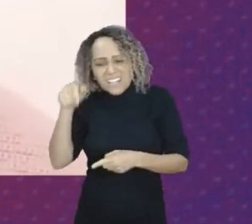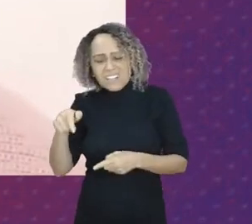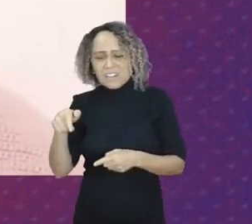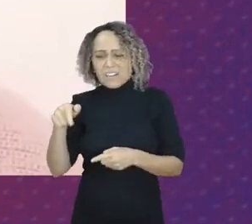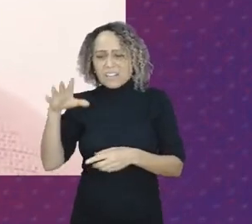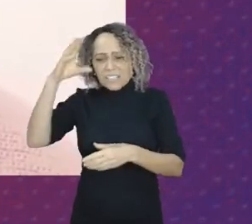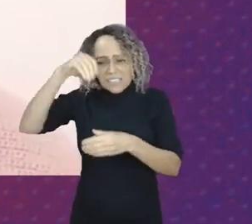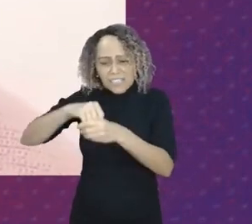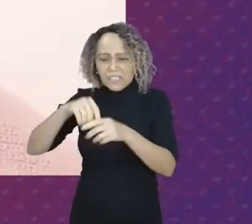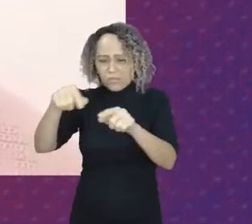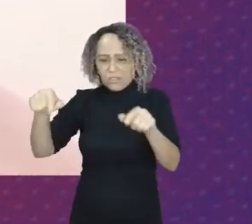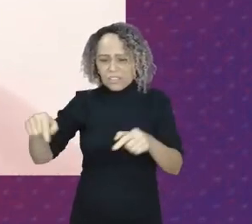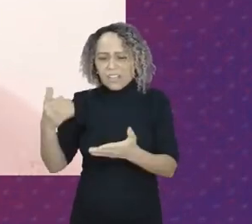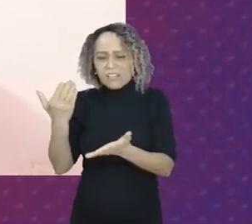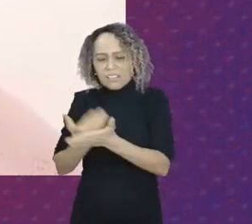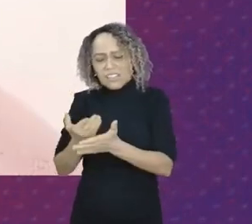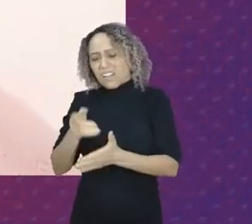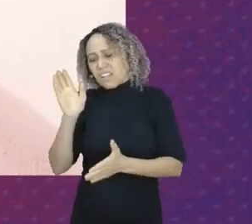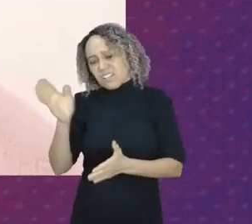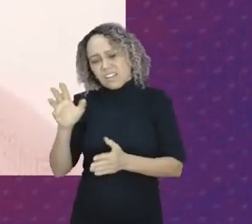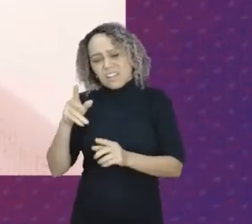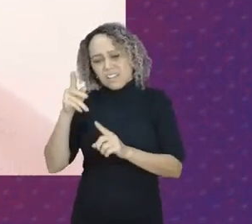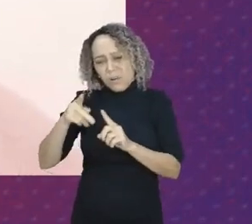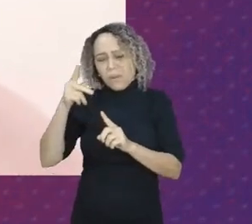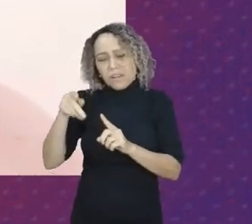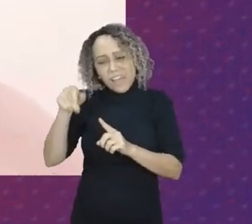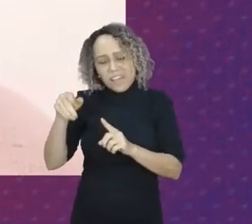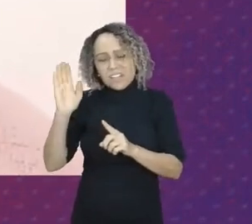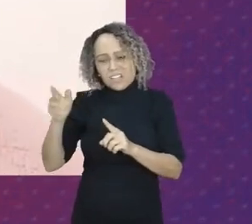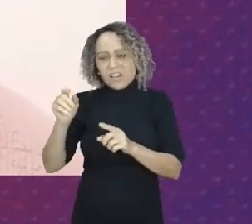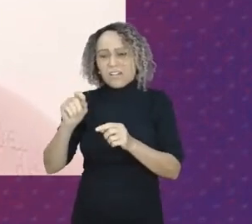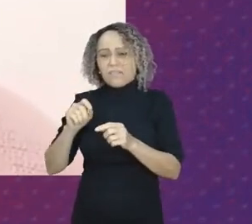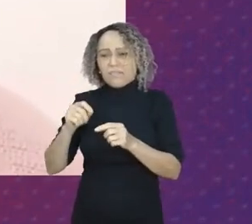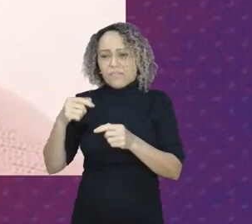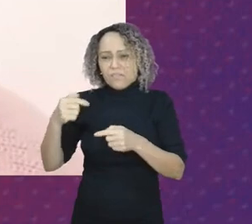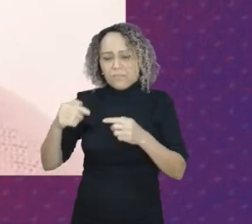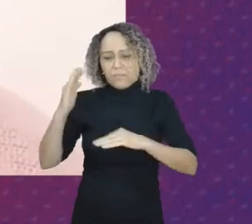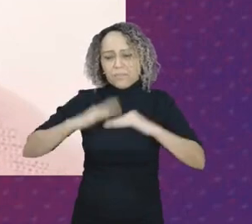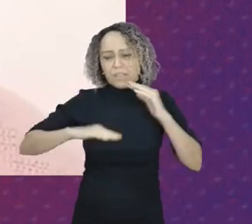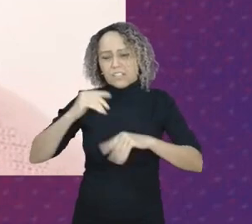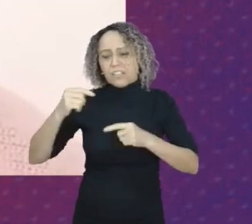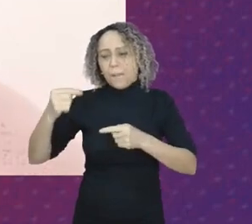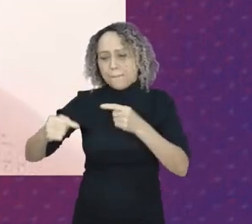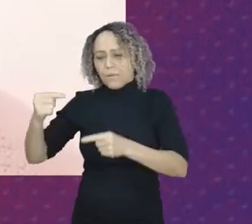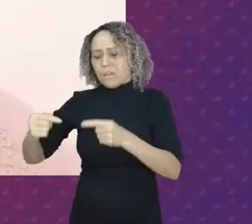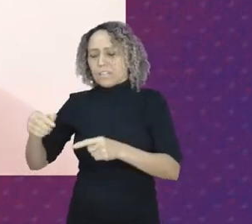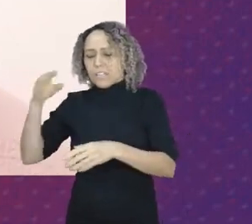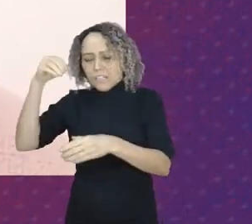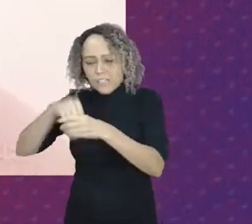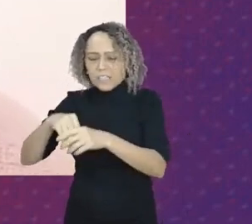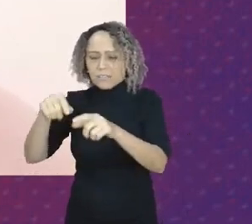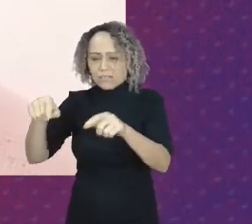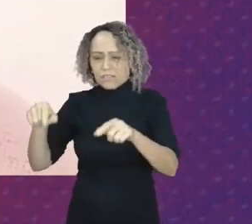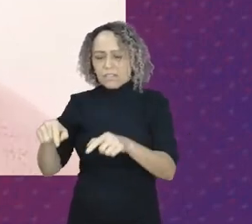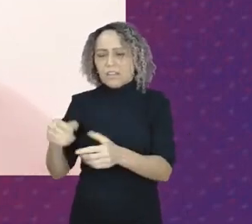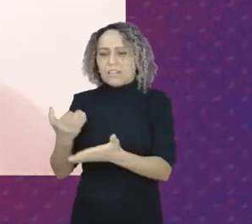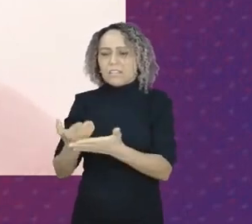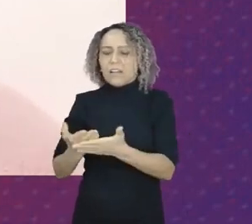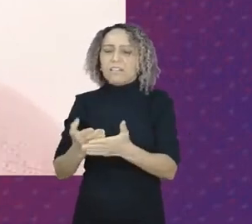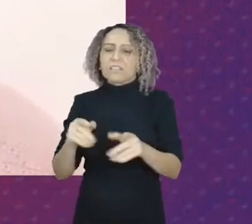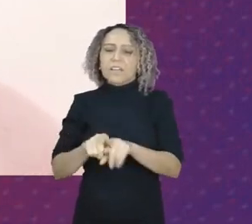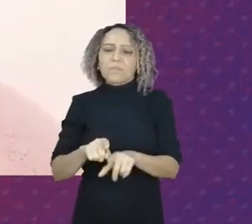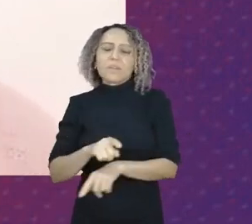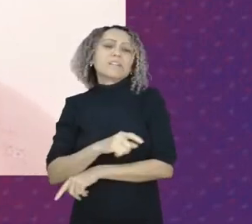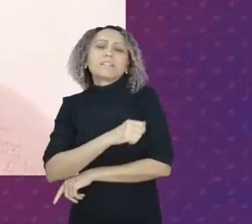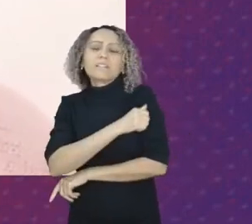parlamentar no seu espaço de trabalho nós precisamos fortalecer a enfermeira que também já